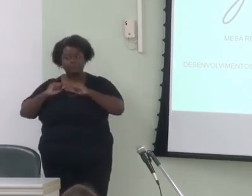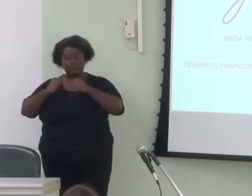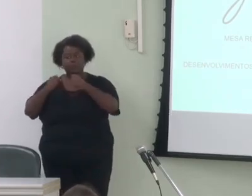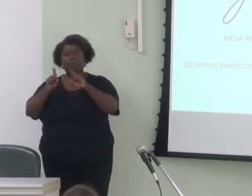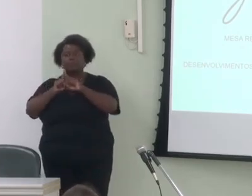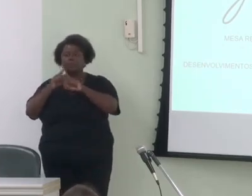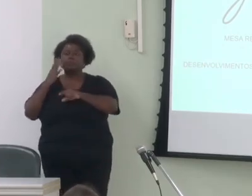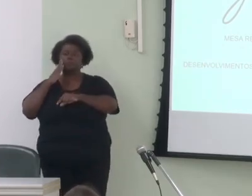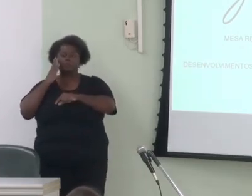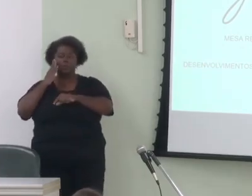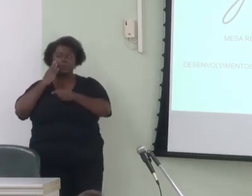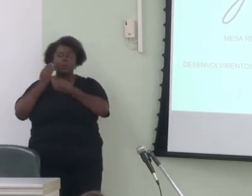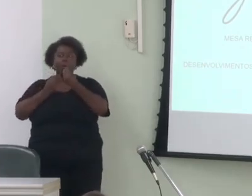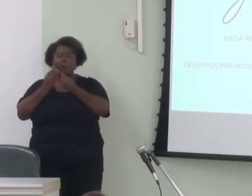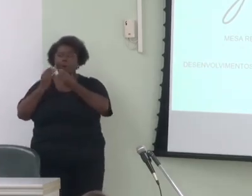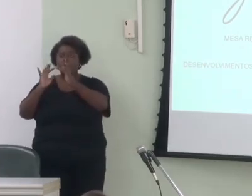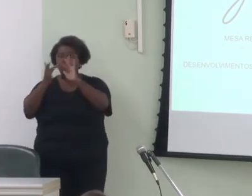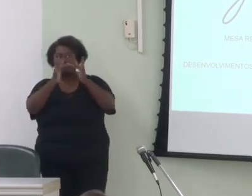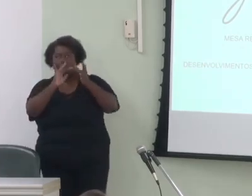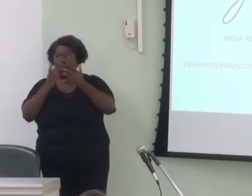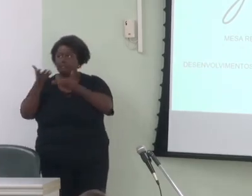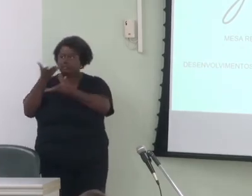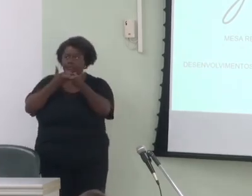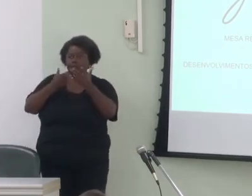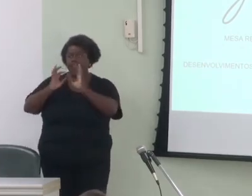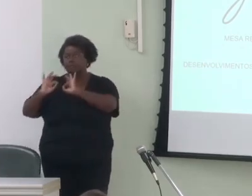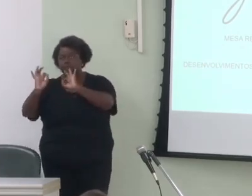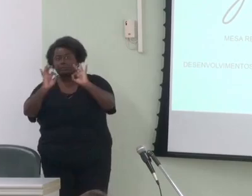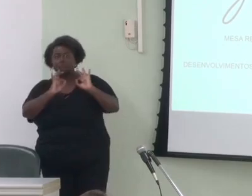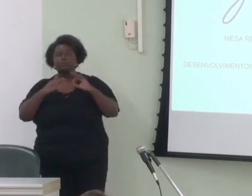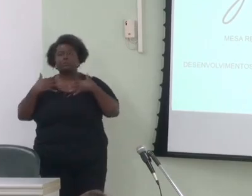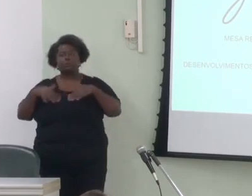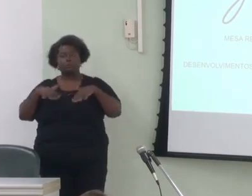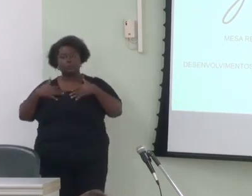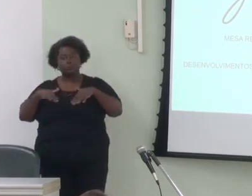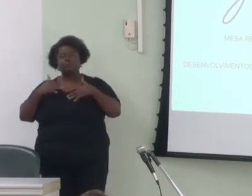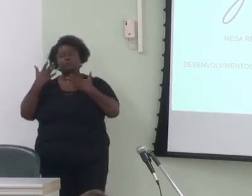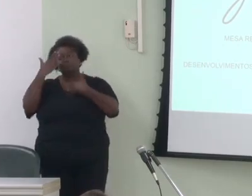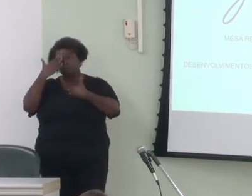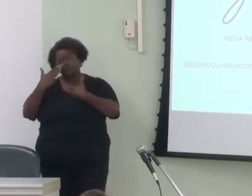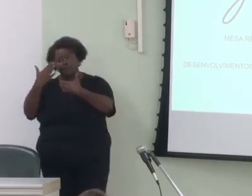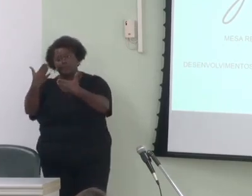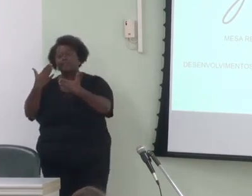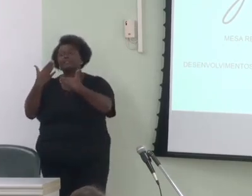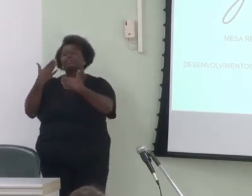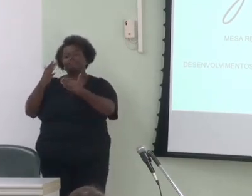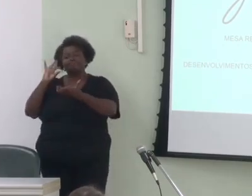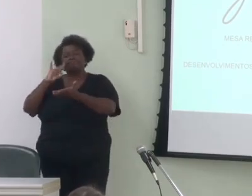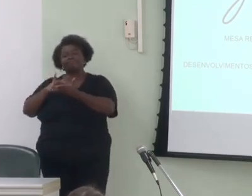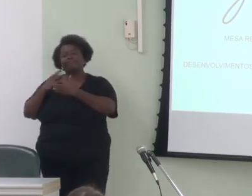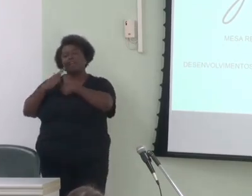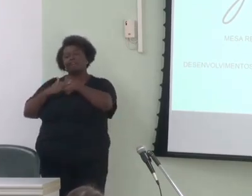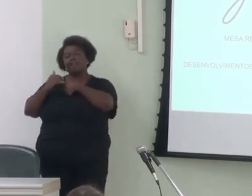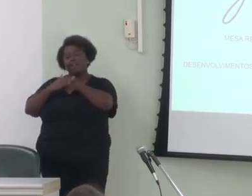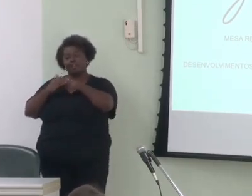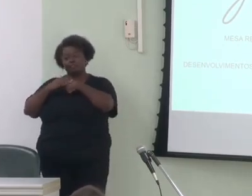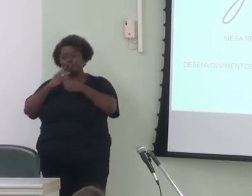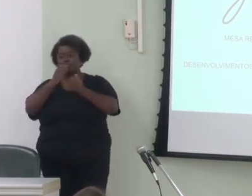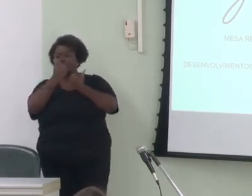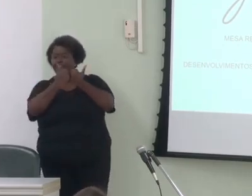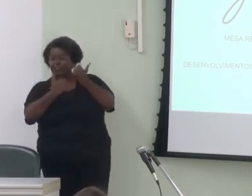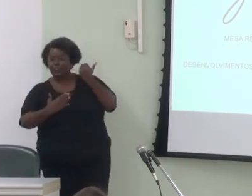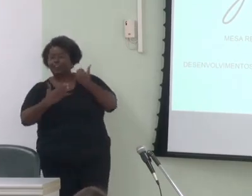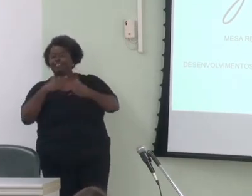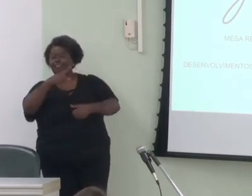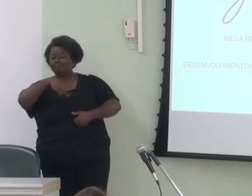gasta com esses contatos. Daí o meu reconhecimento e agradecimento pela forma afetuosa mesmo com que essa diretoria trata